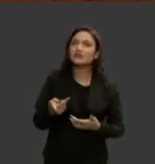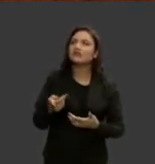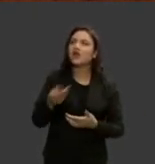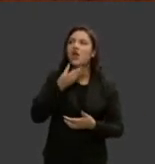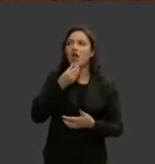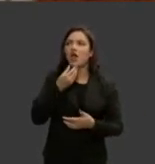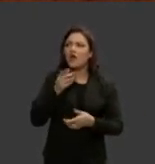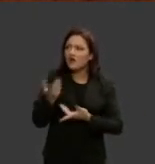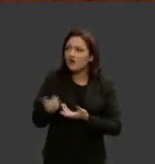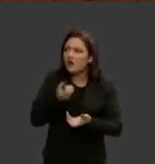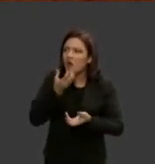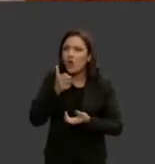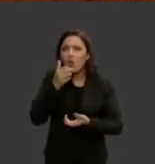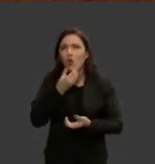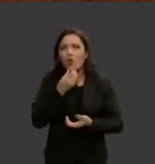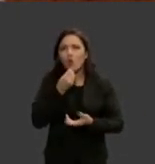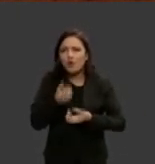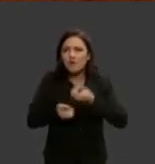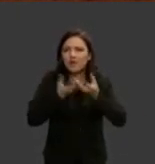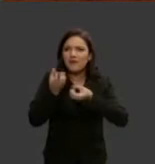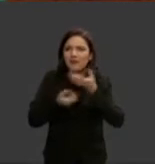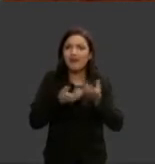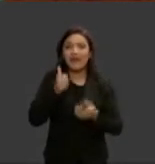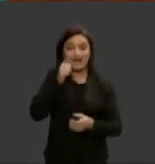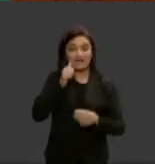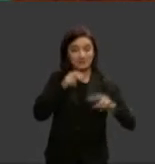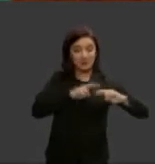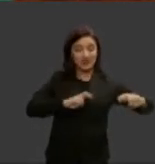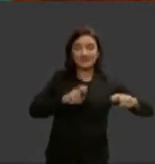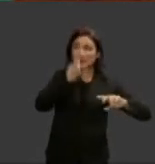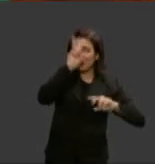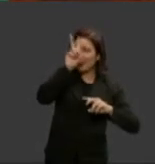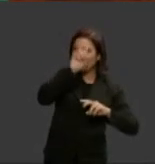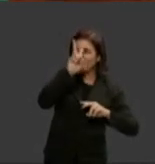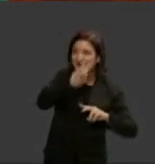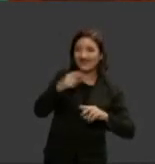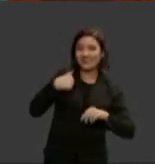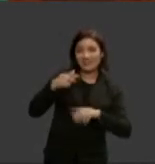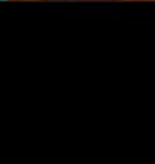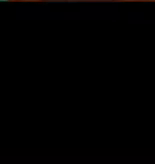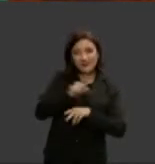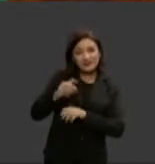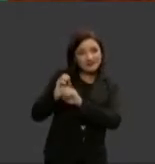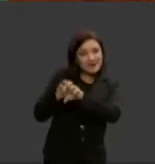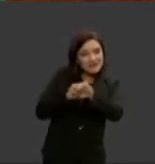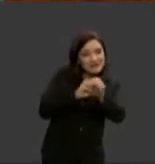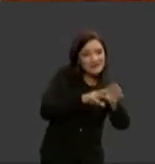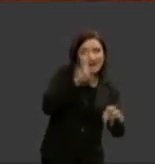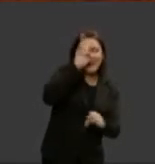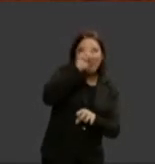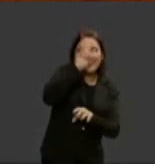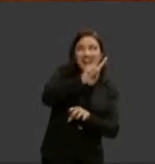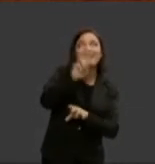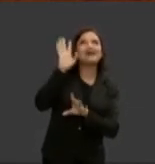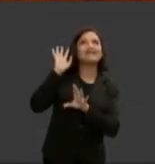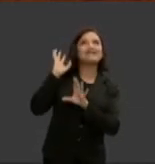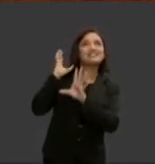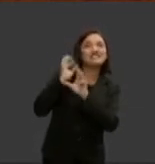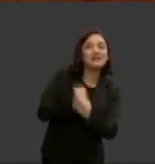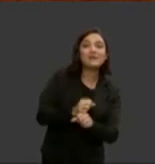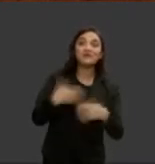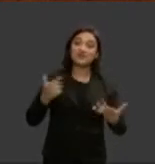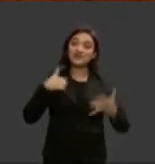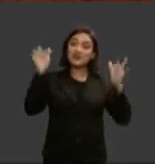bom tempo rememorando os tempos da faculdade naquele tempo que eu ensinava nessas duas faculdades então com felicidade eu